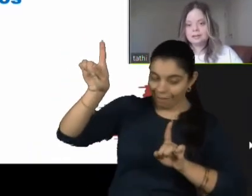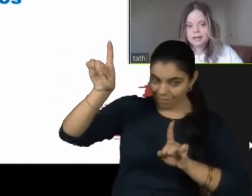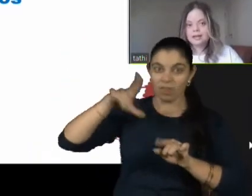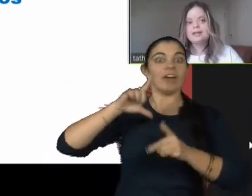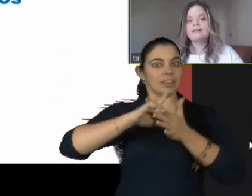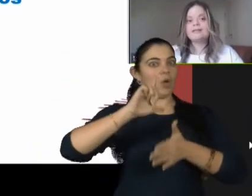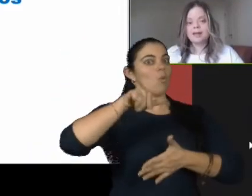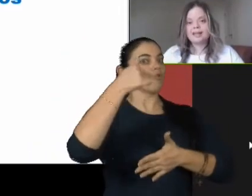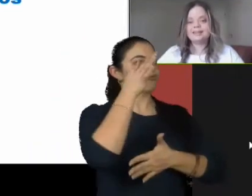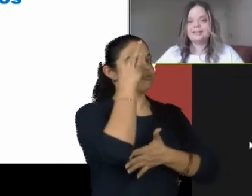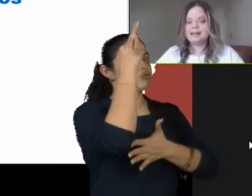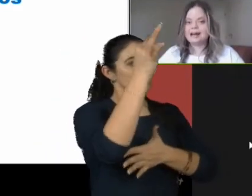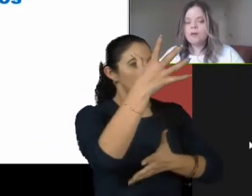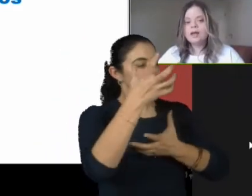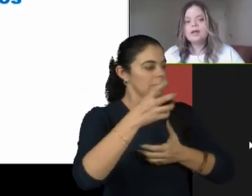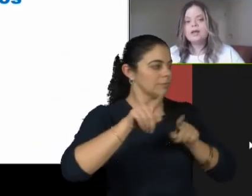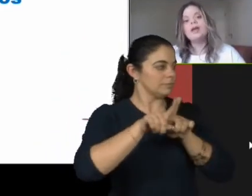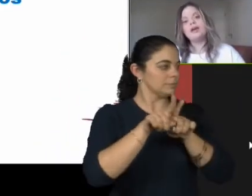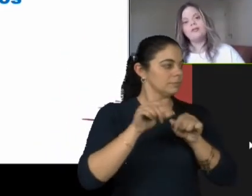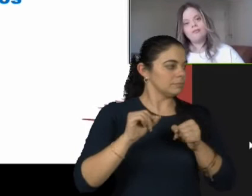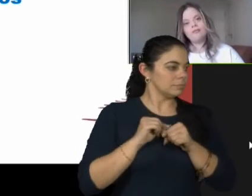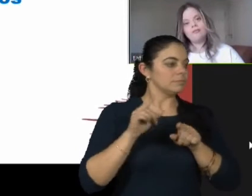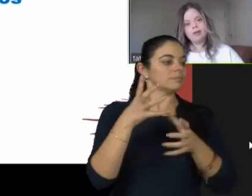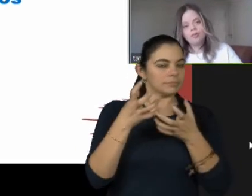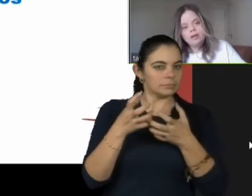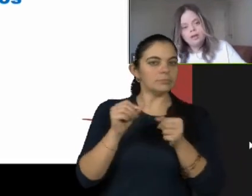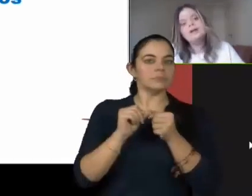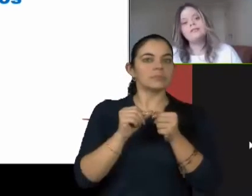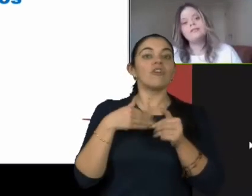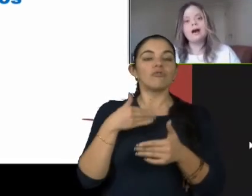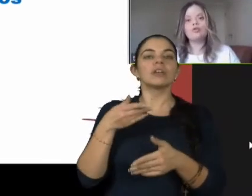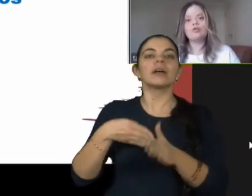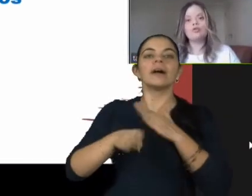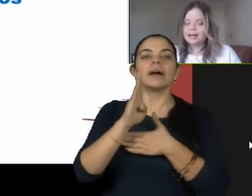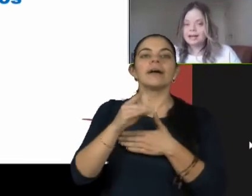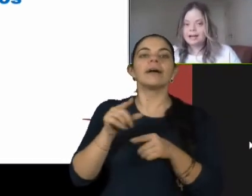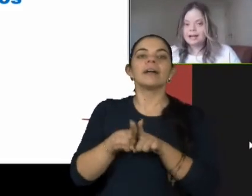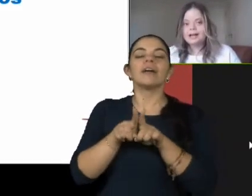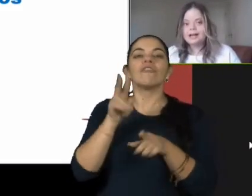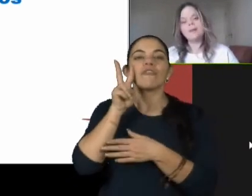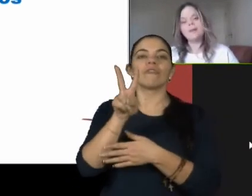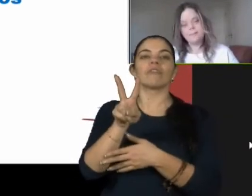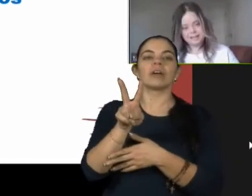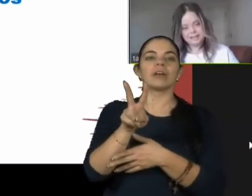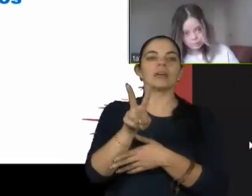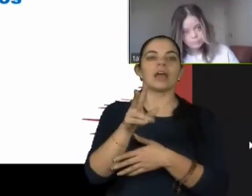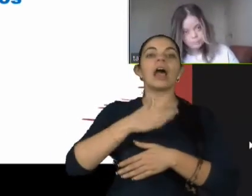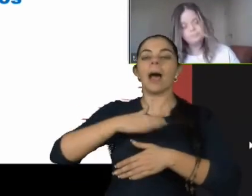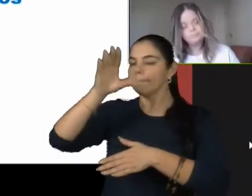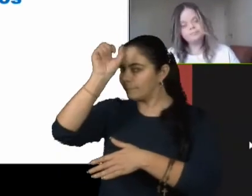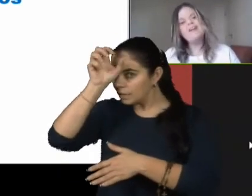tem. Sim, eu fui ver a rotina dela. A Camel aprendendo